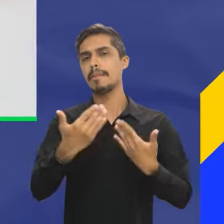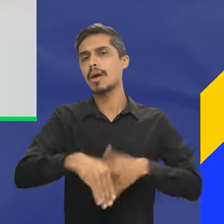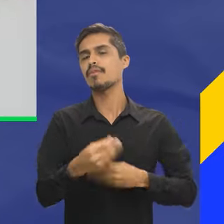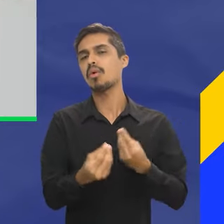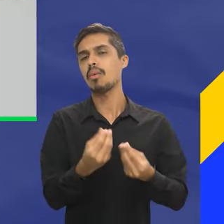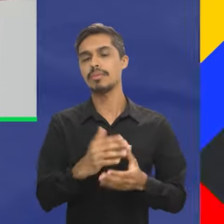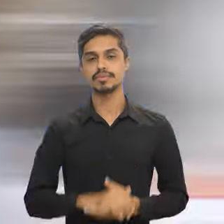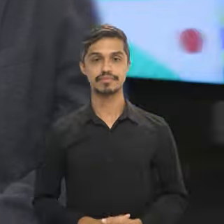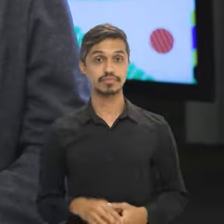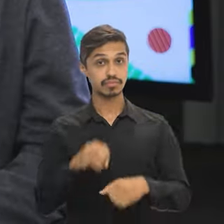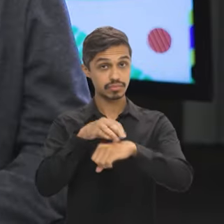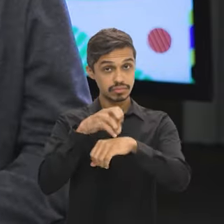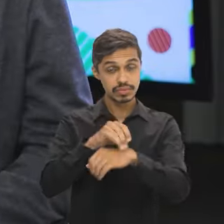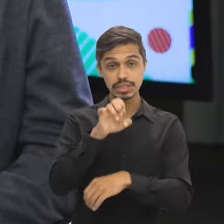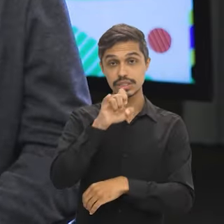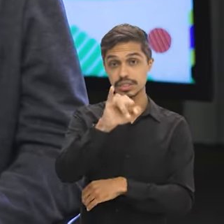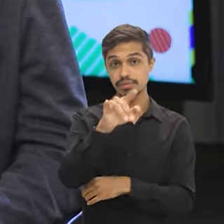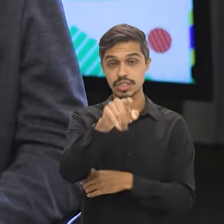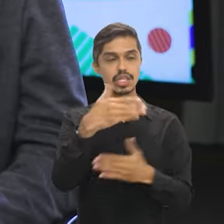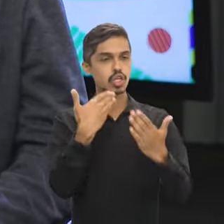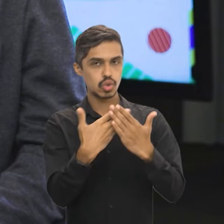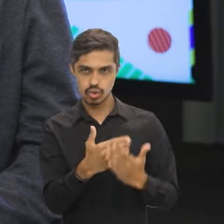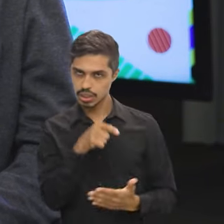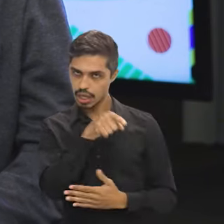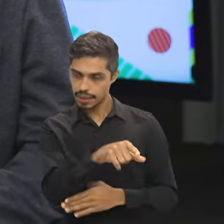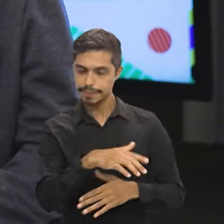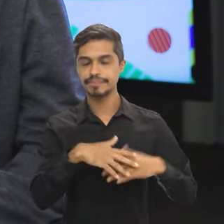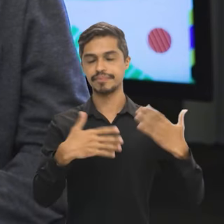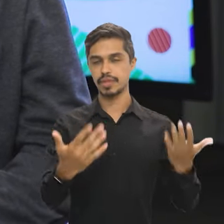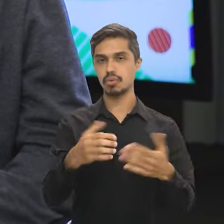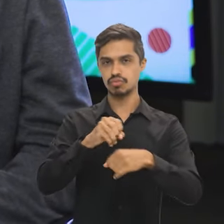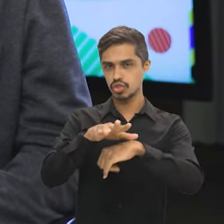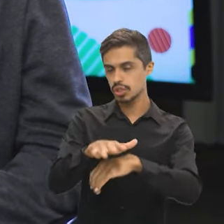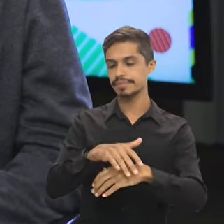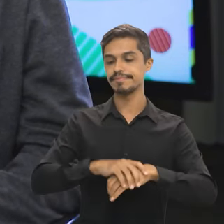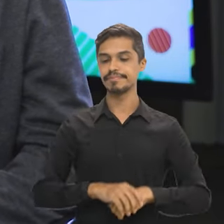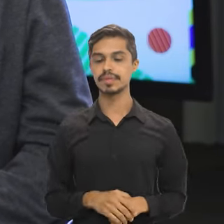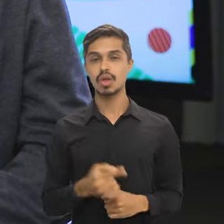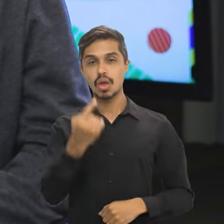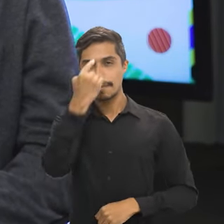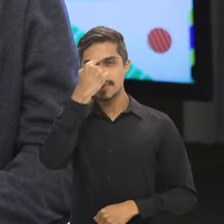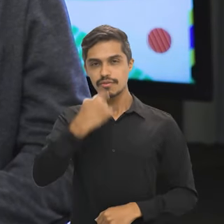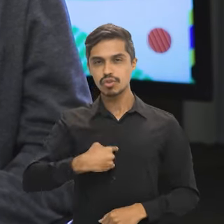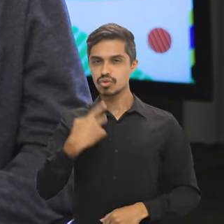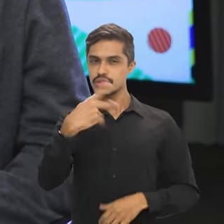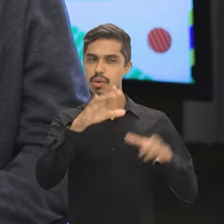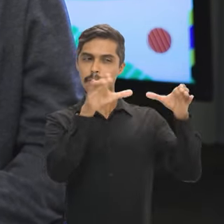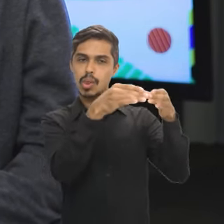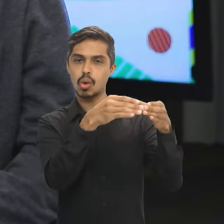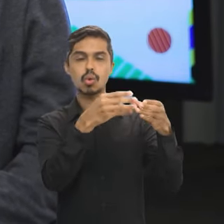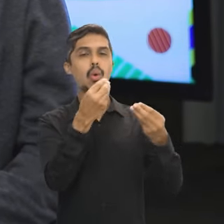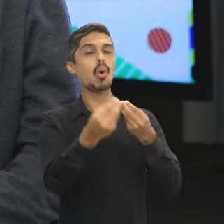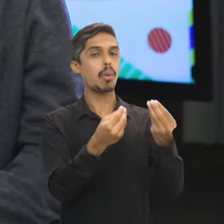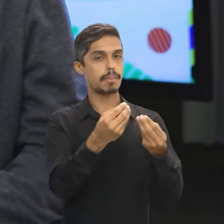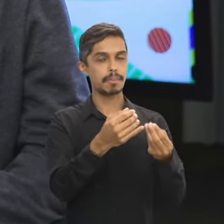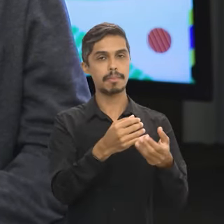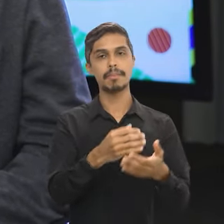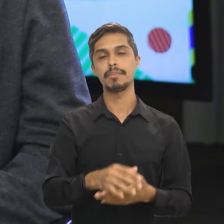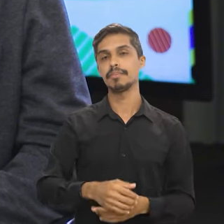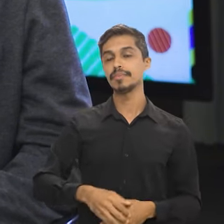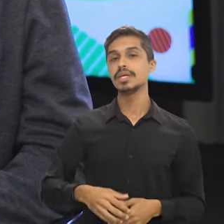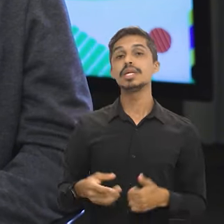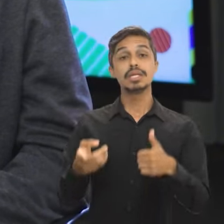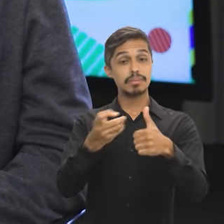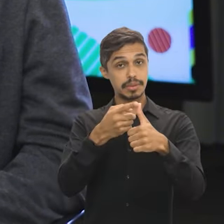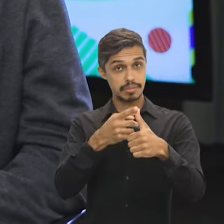das provas do concurso? Uma dica para quem está se preparando para a prova é preste atenção no perfil do seu bloco. Primeira coisa,